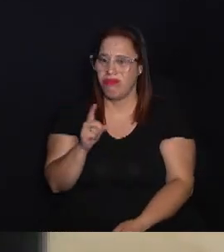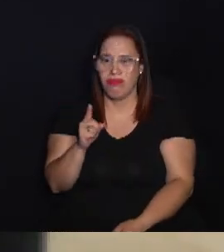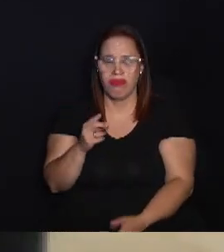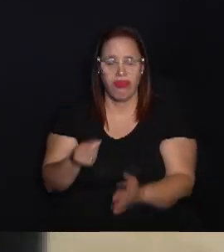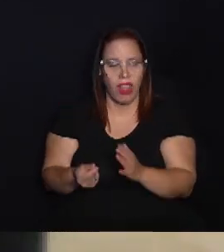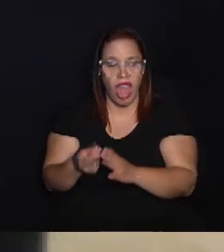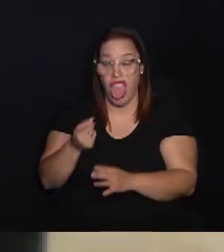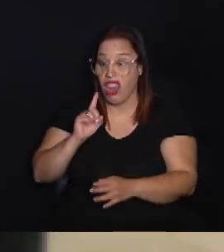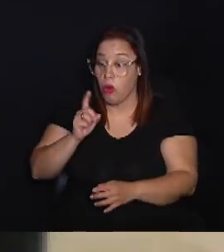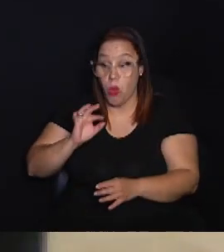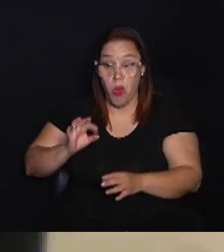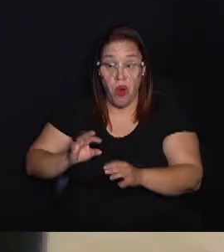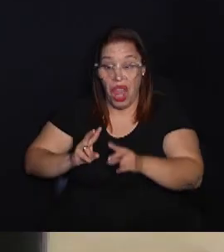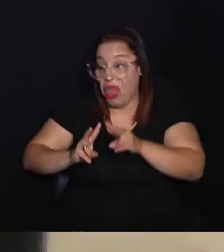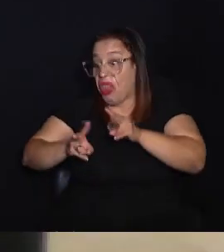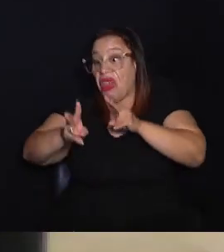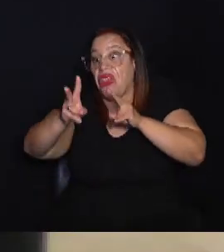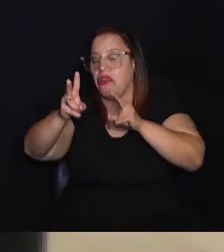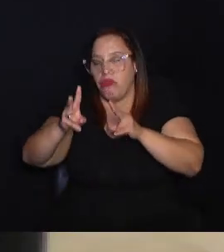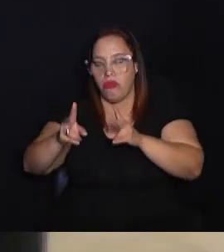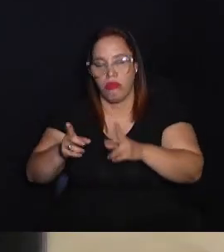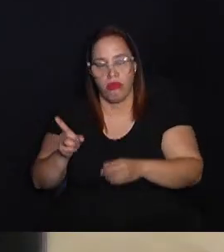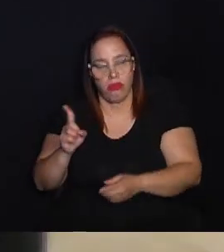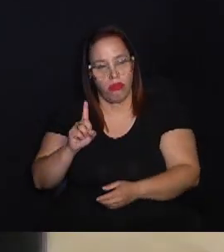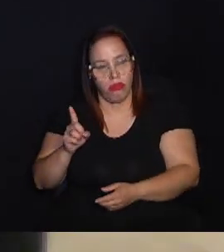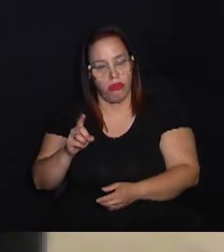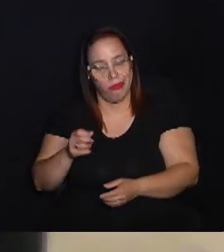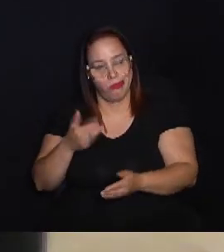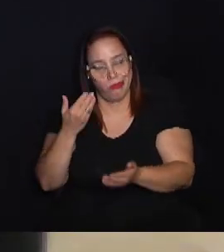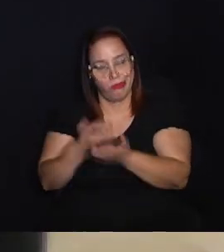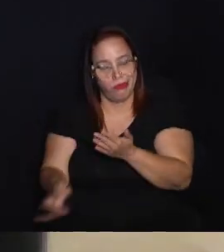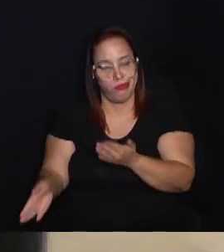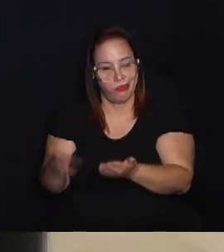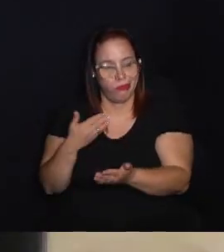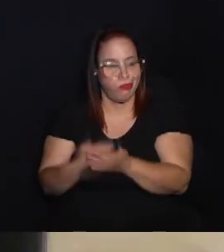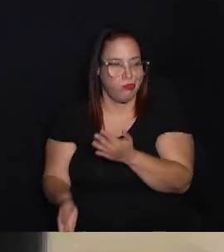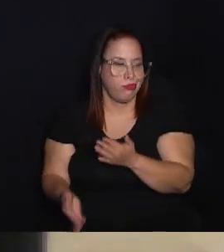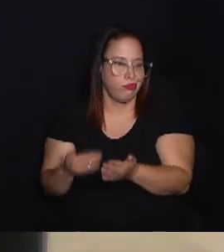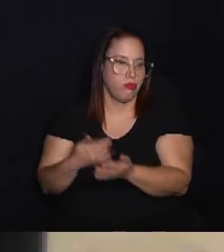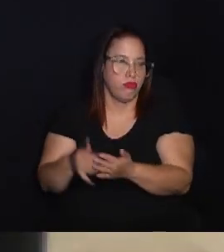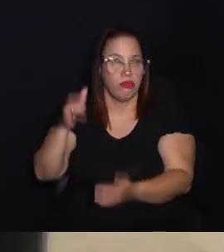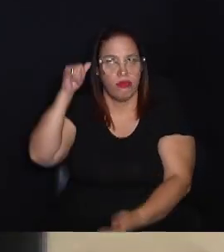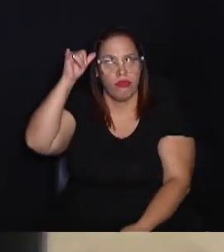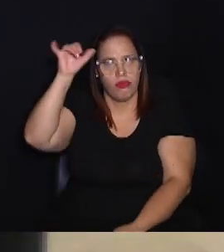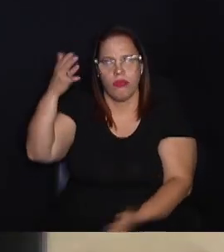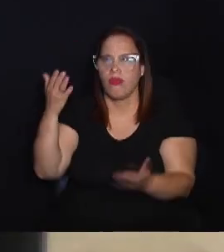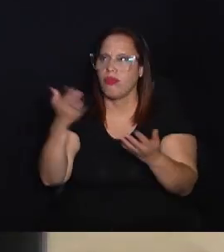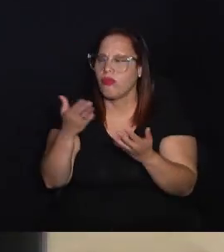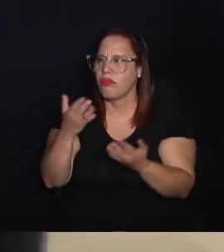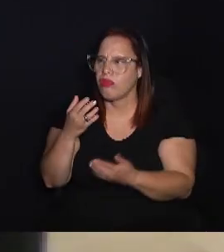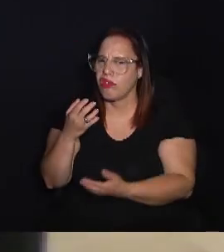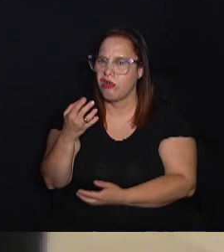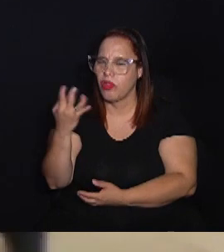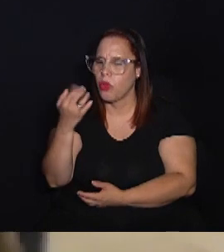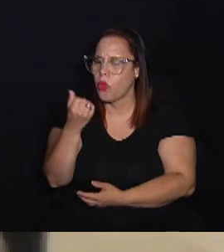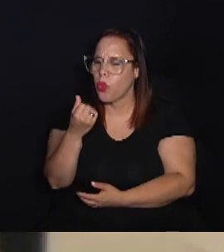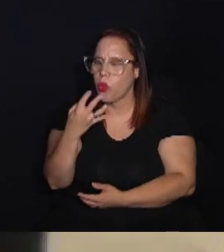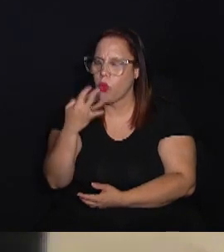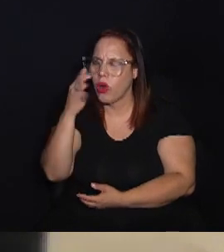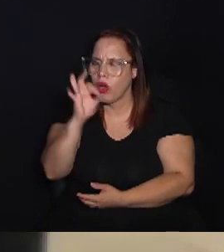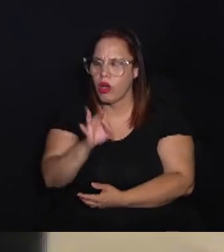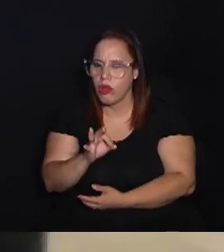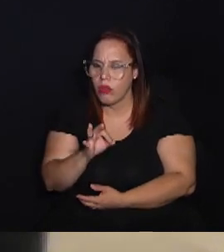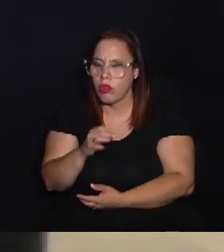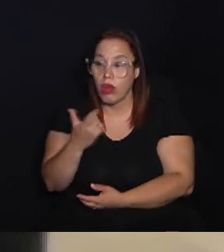pessoal, esse recurso não é ilimitado e a gente está cada vez mais desperdiçando ele, a gente tem uma previsão que hoje a gente já tem um quarto da